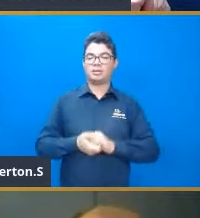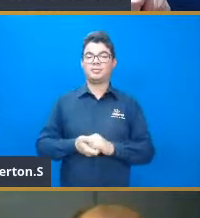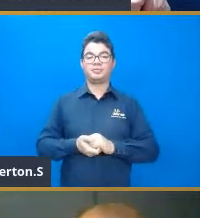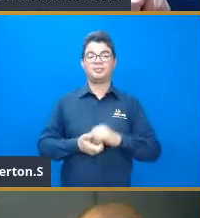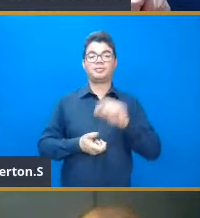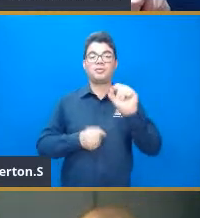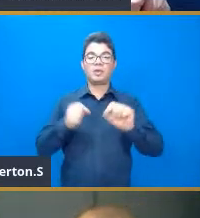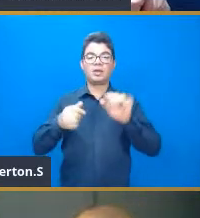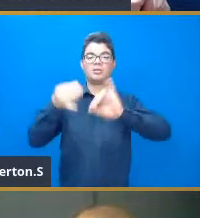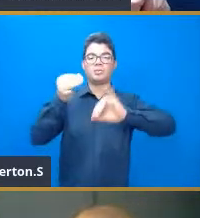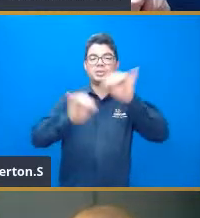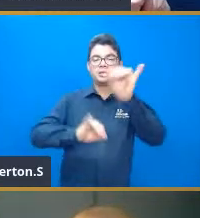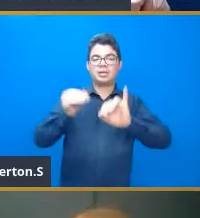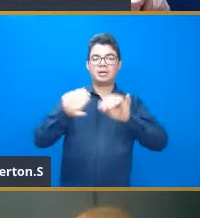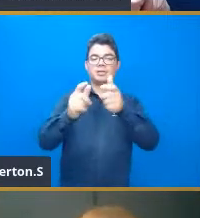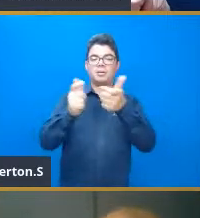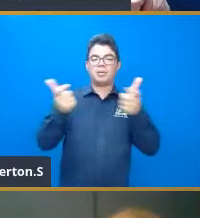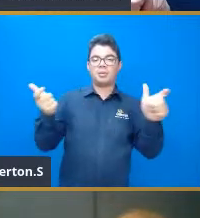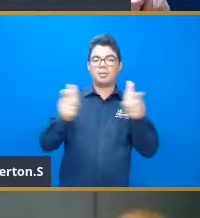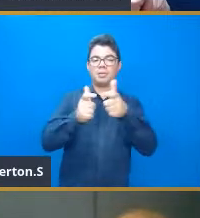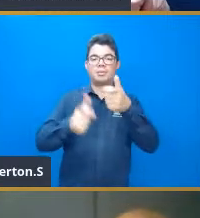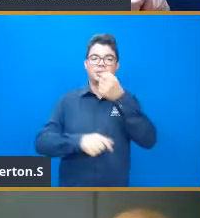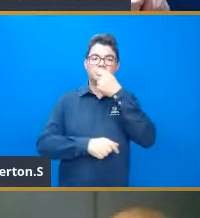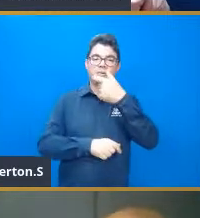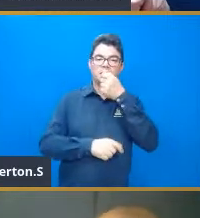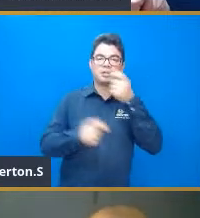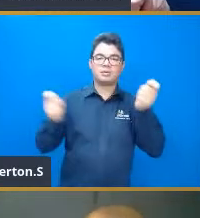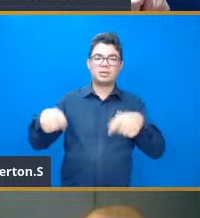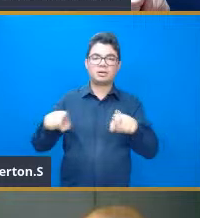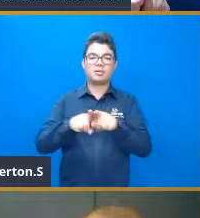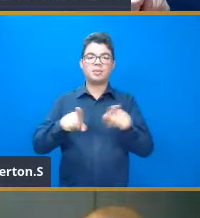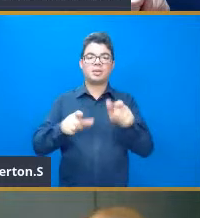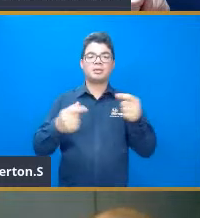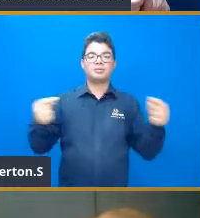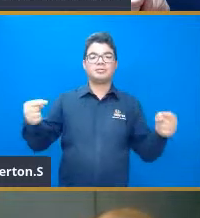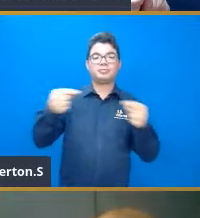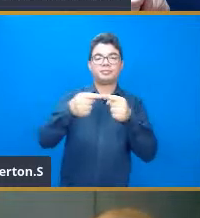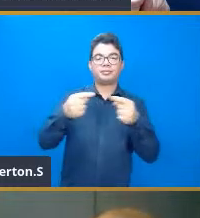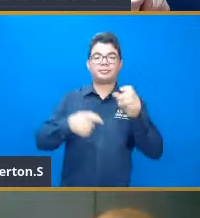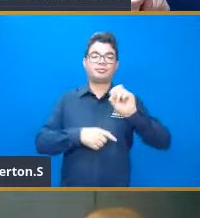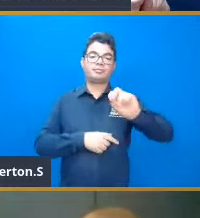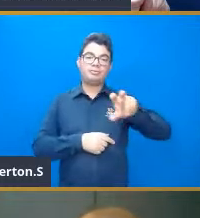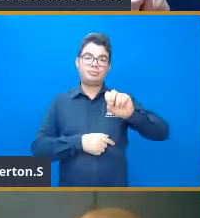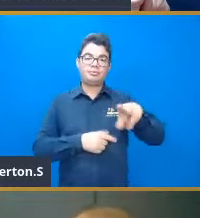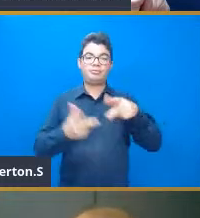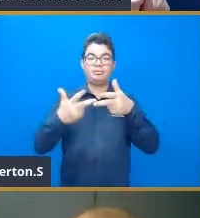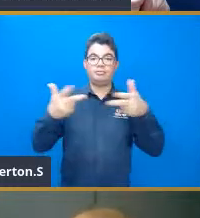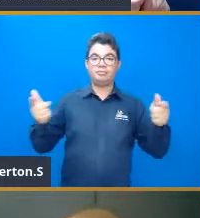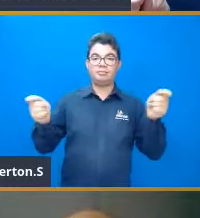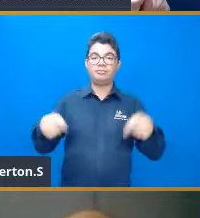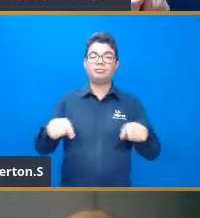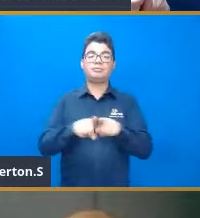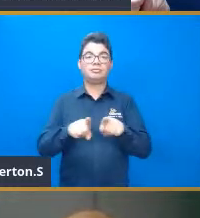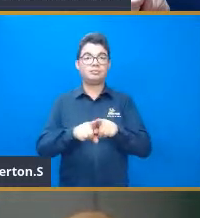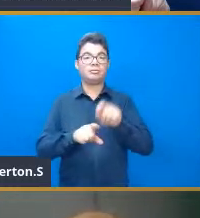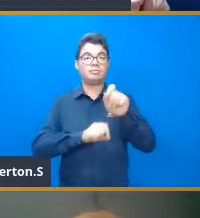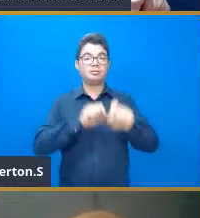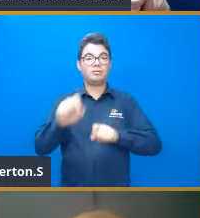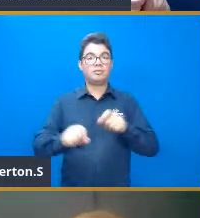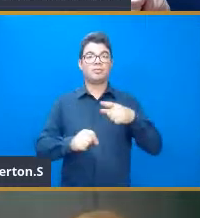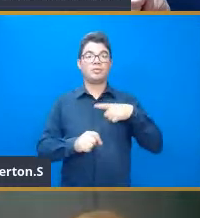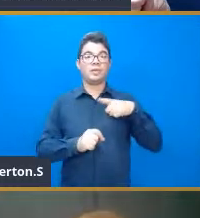substâncias, seja um medicamento, seja a aplicação de um veneno em alguma plantação.